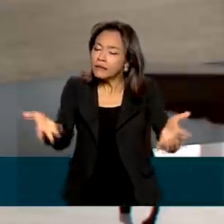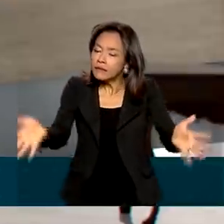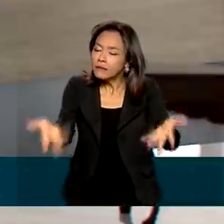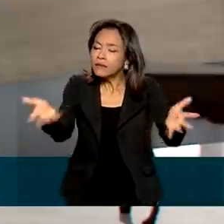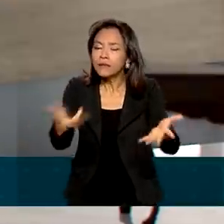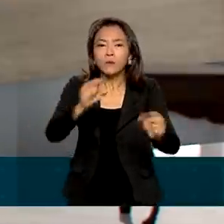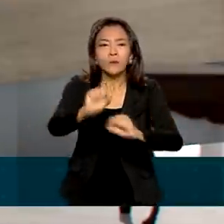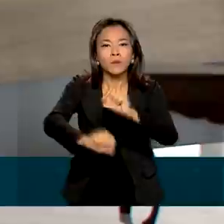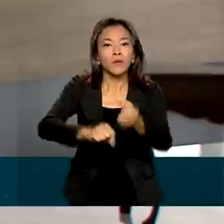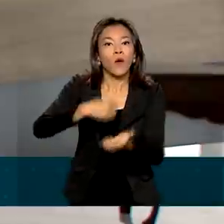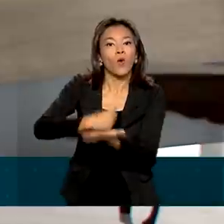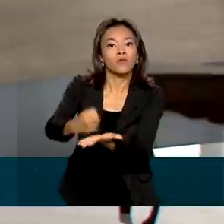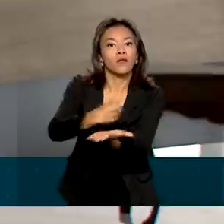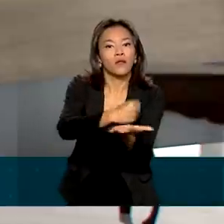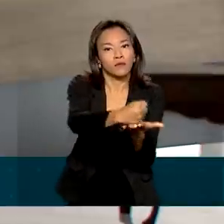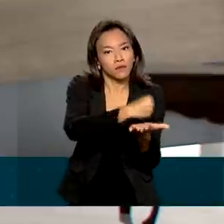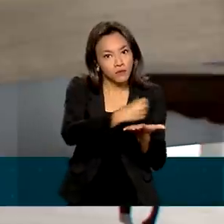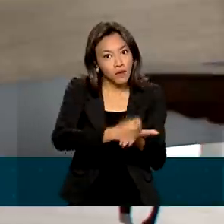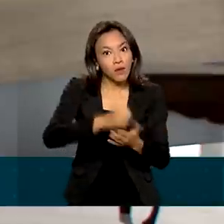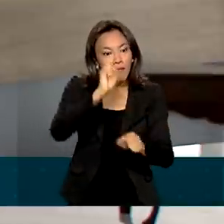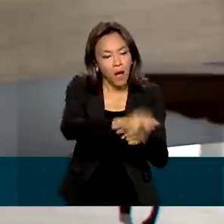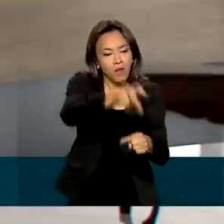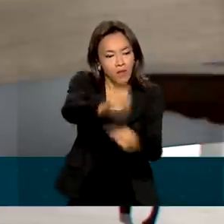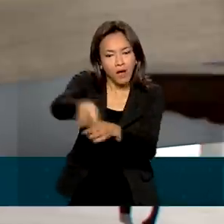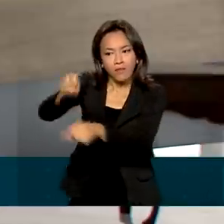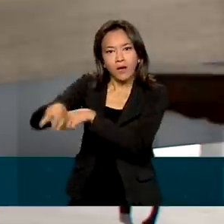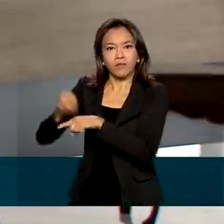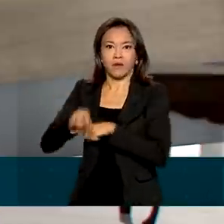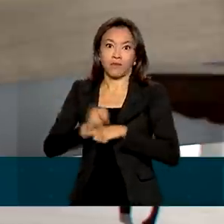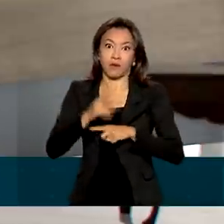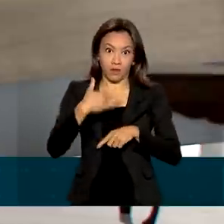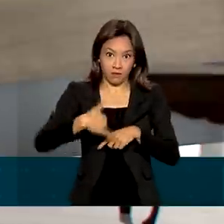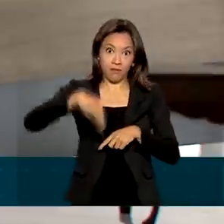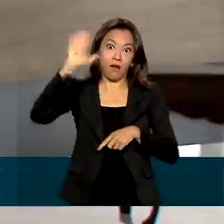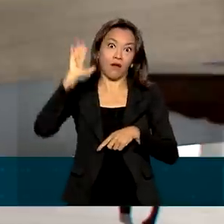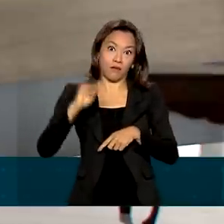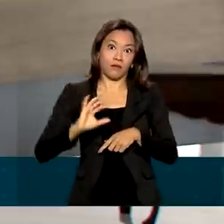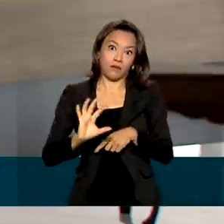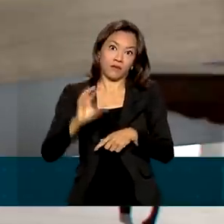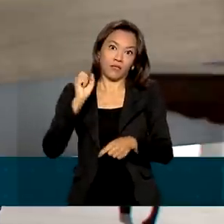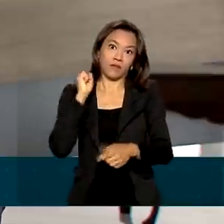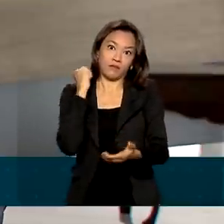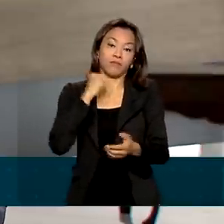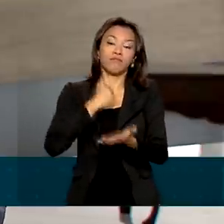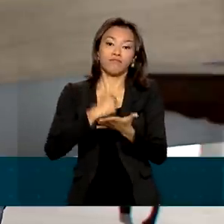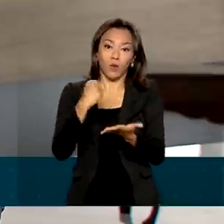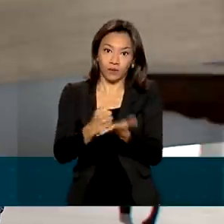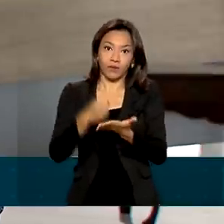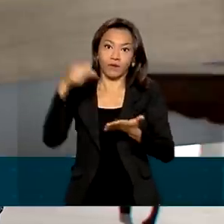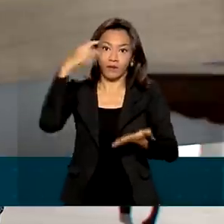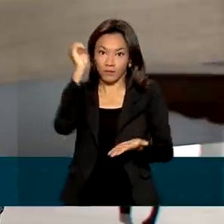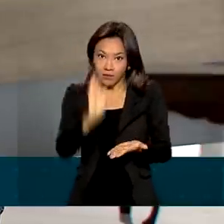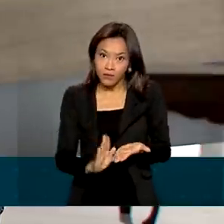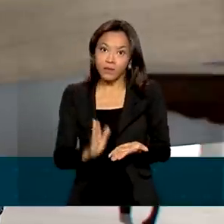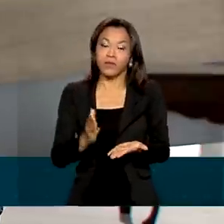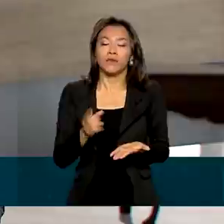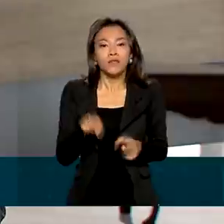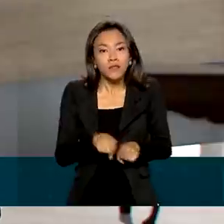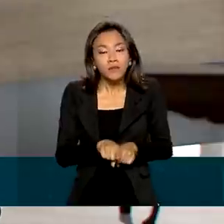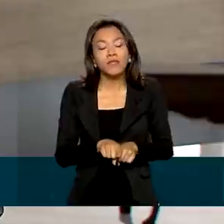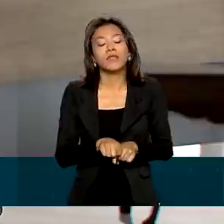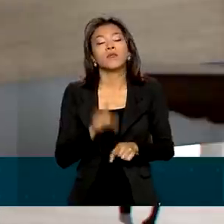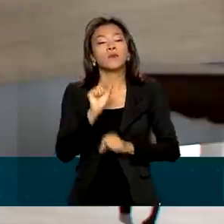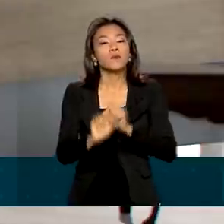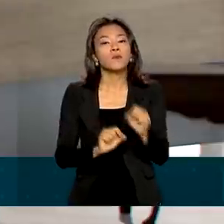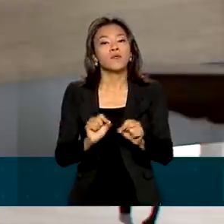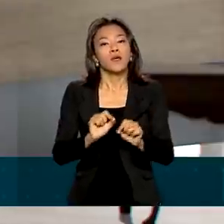em setores que mais empregam mão de obra no país e também incentivar e também contribuir para